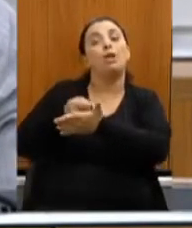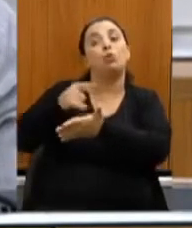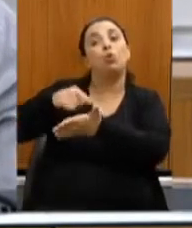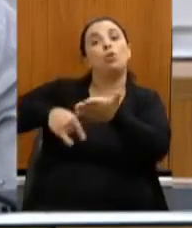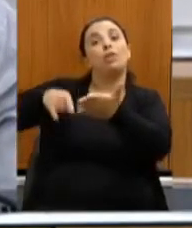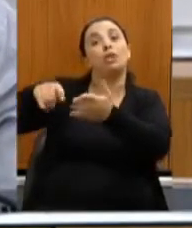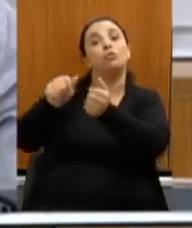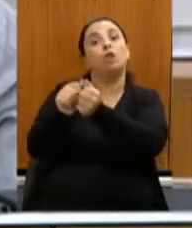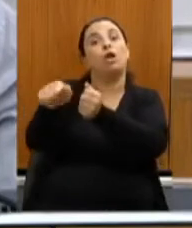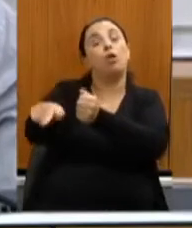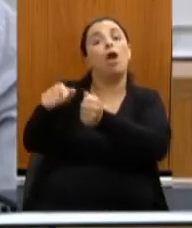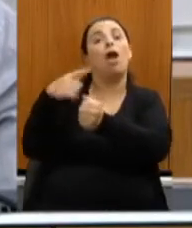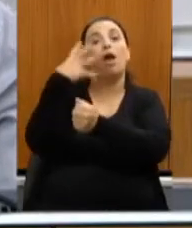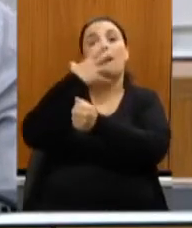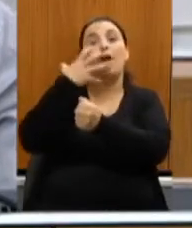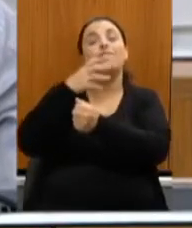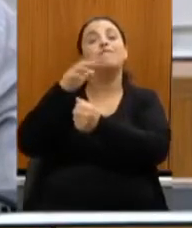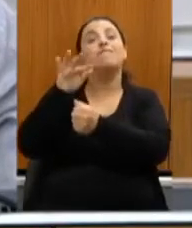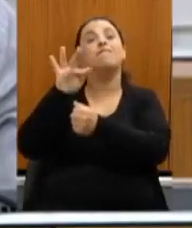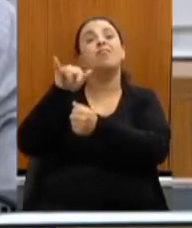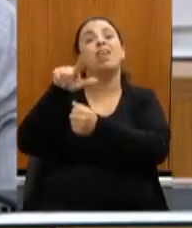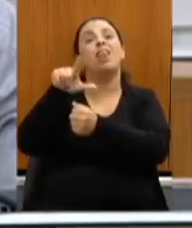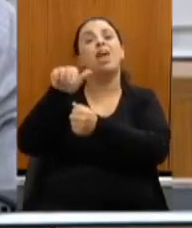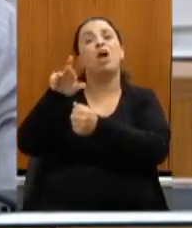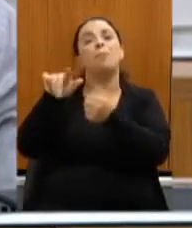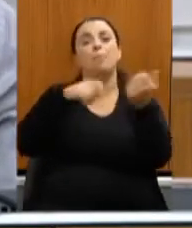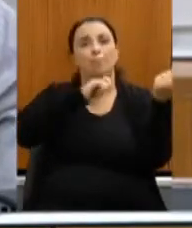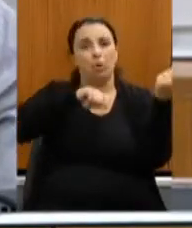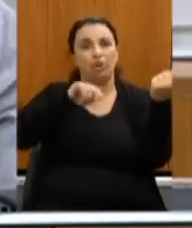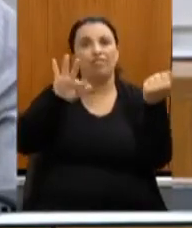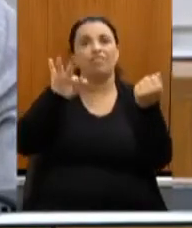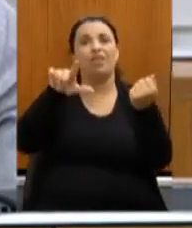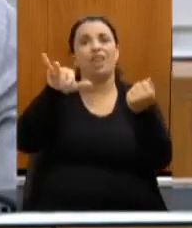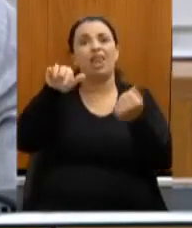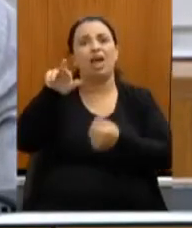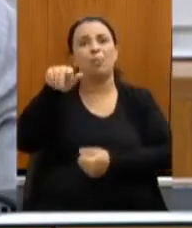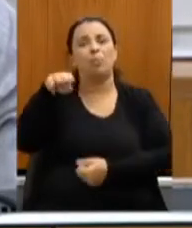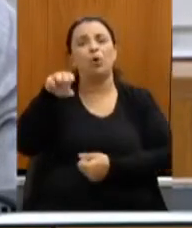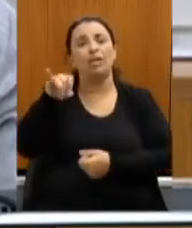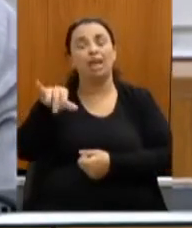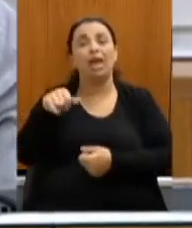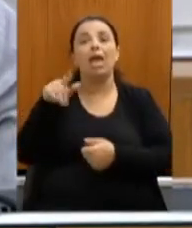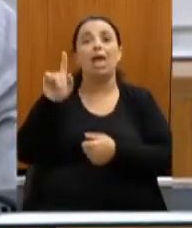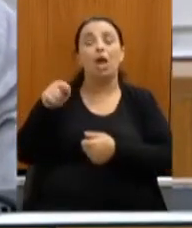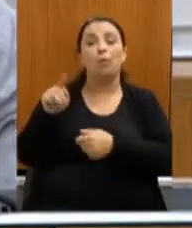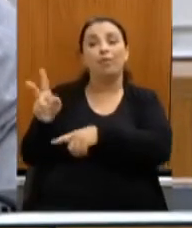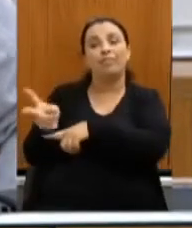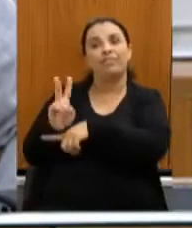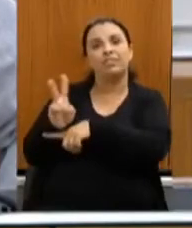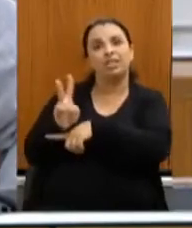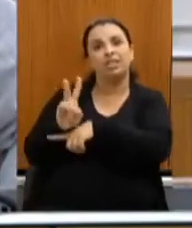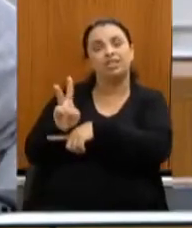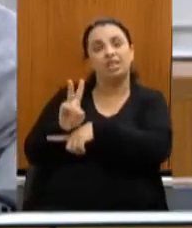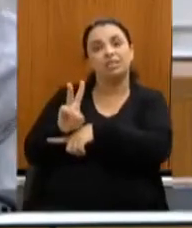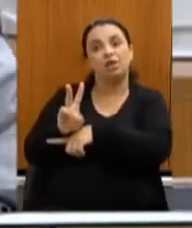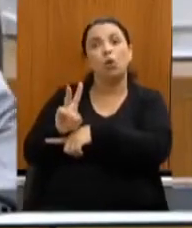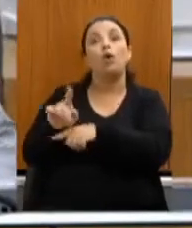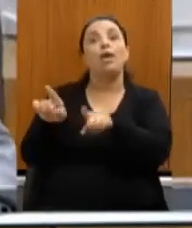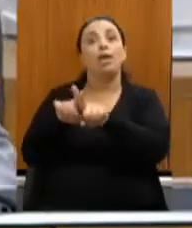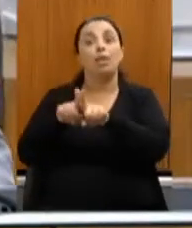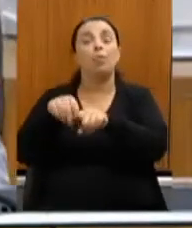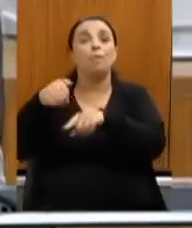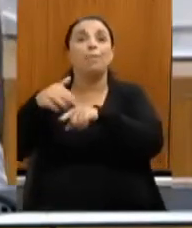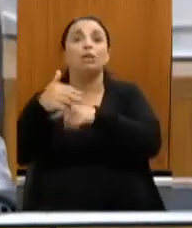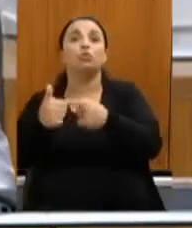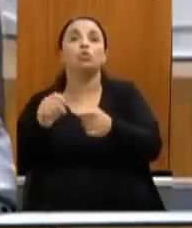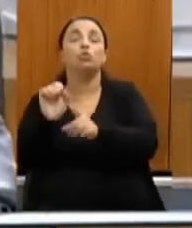harmônica uma maior contrapartida social e uma fiscalização dos gastos que está